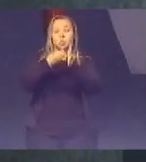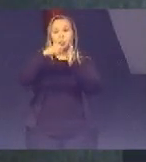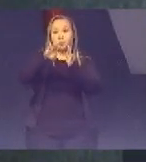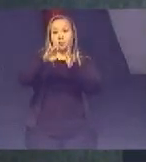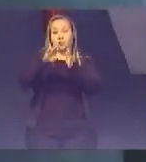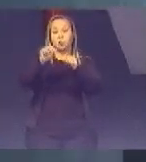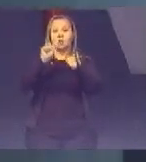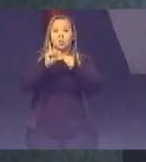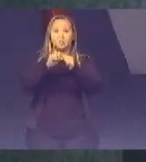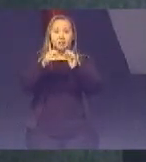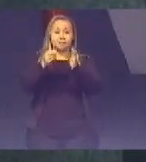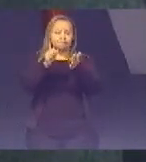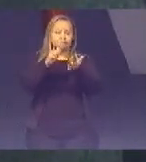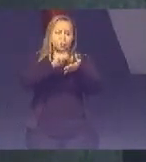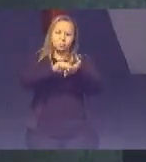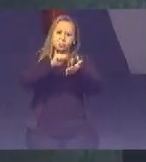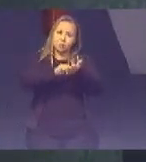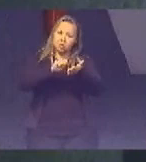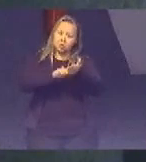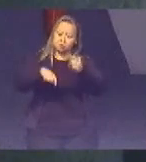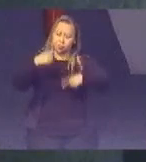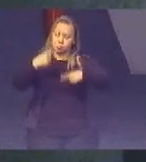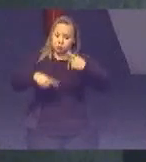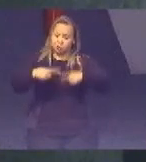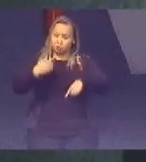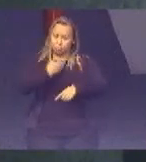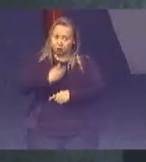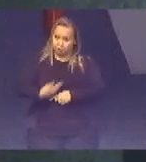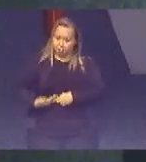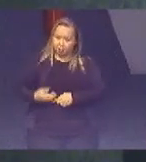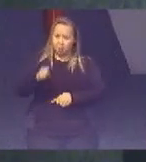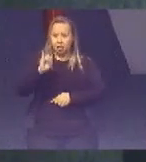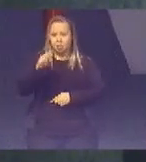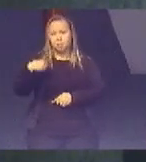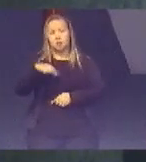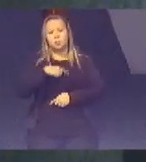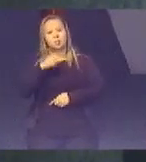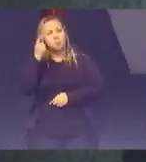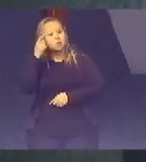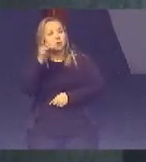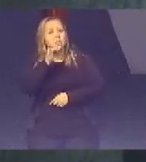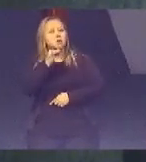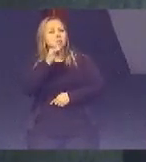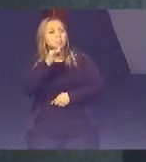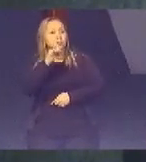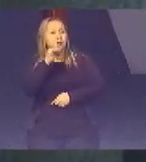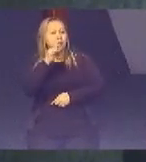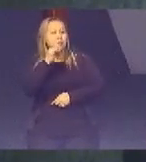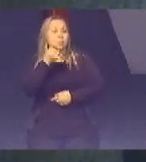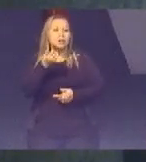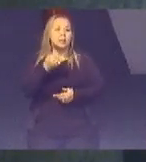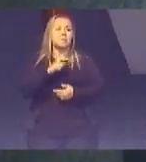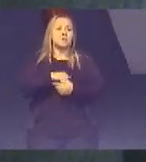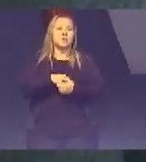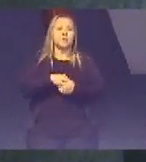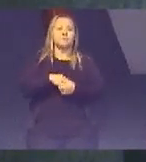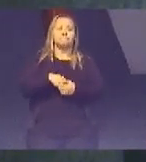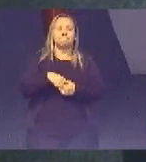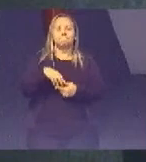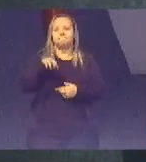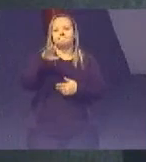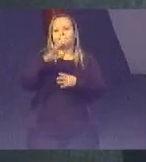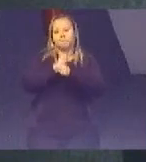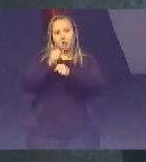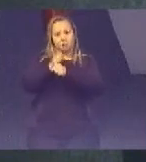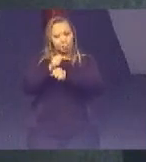registros Administrativos De políticas públicas Então se a gente Pensar Por exemplo No âmbito Da Receita Federal No âmbito Do próprio Poder